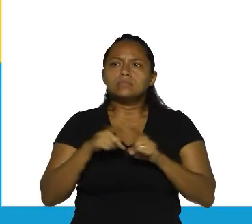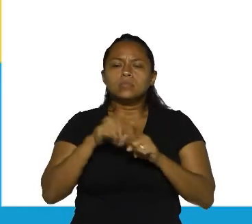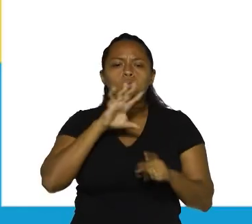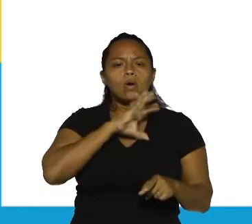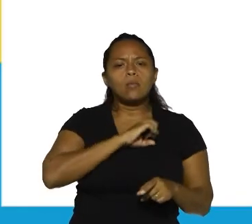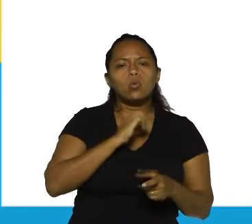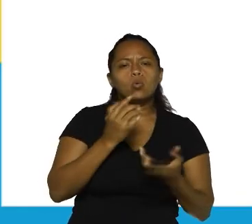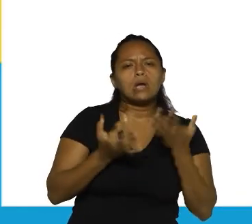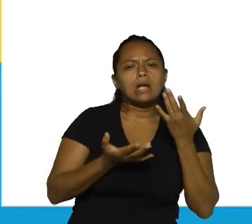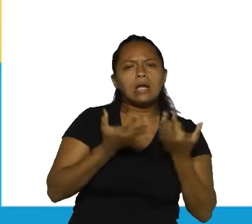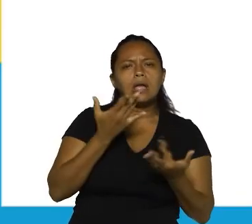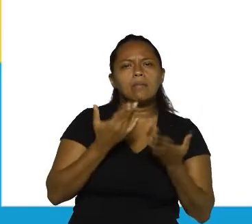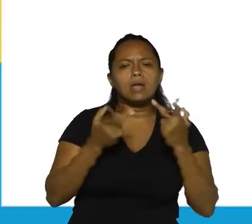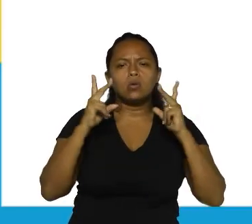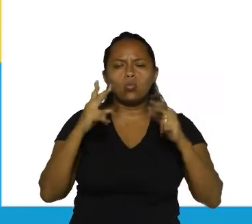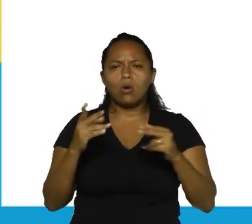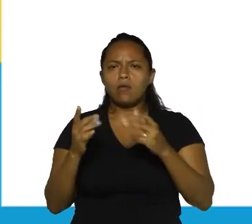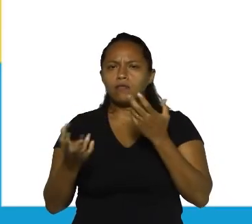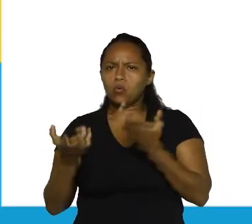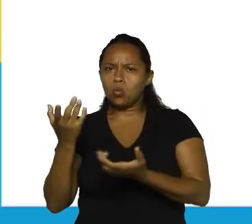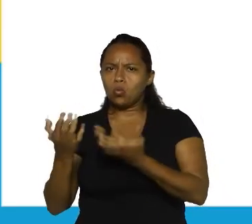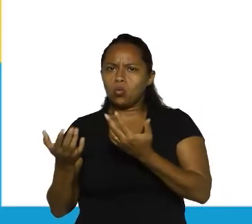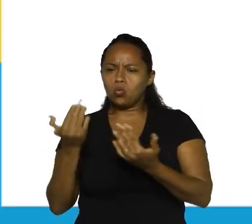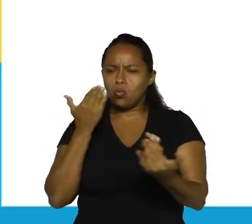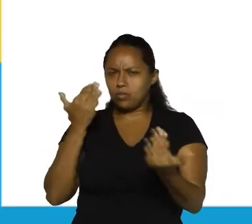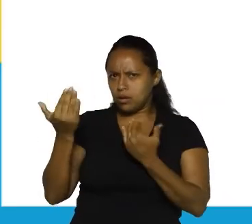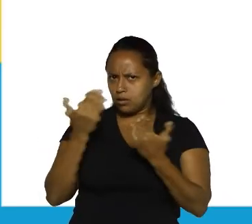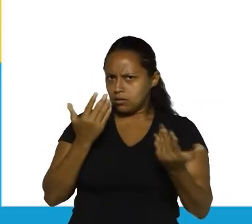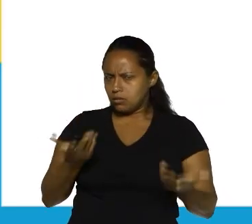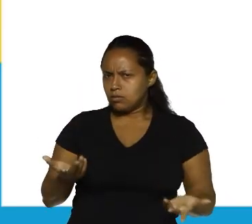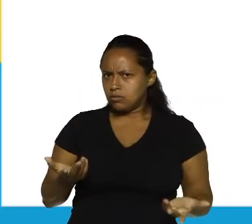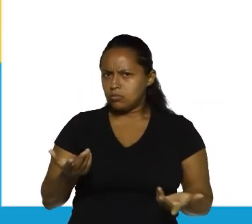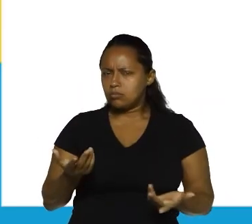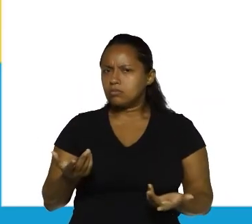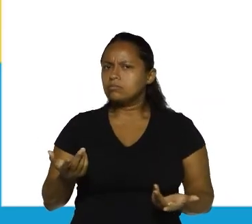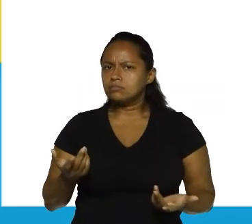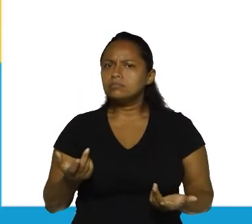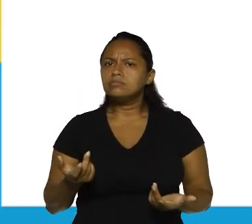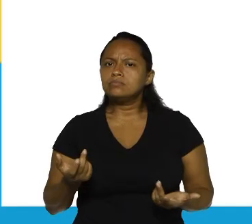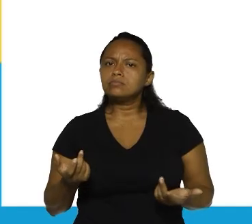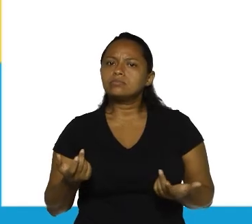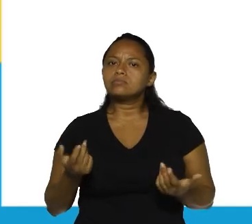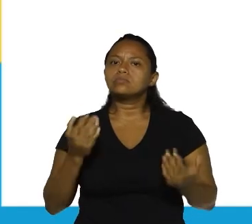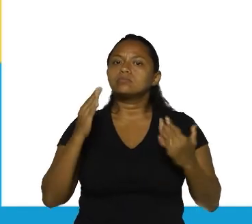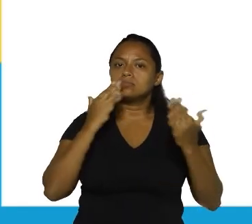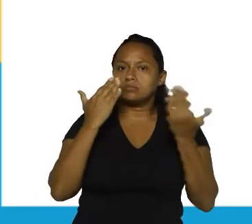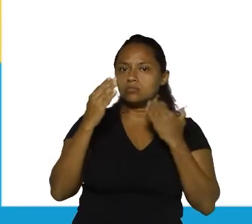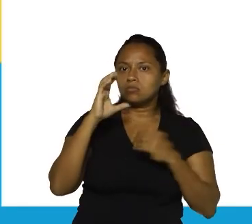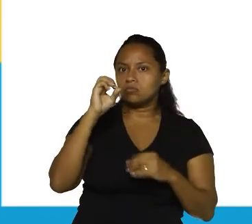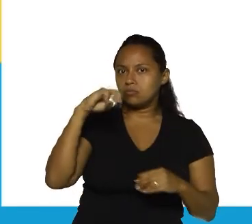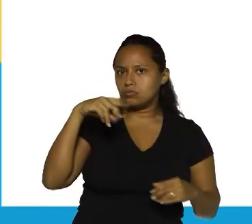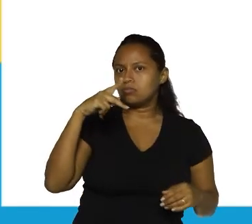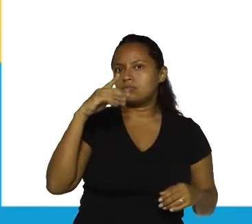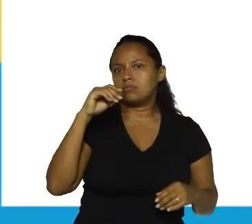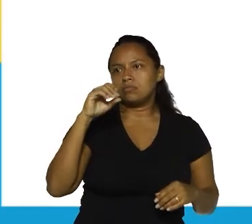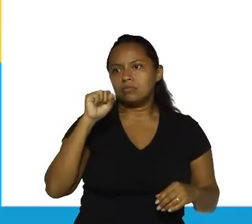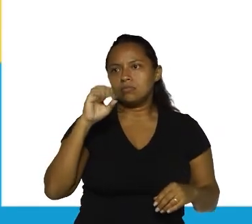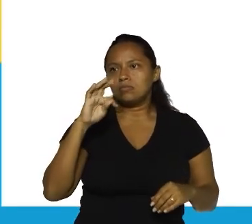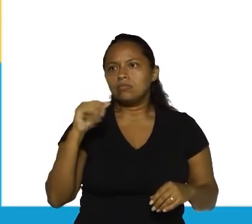hein? O amor queima como o fogo. Comparações, né? Comparações formam o período composto, certo?